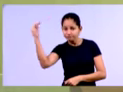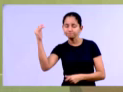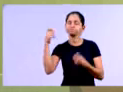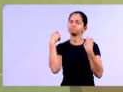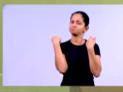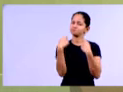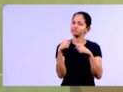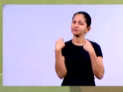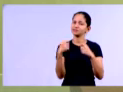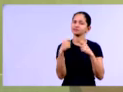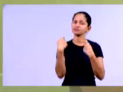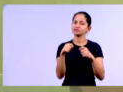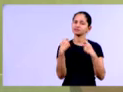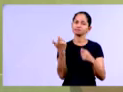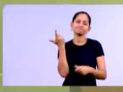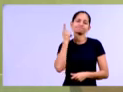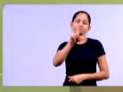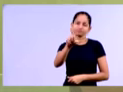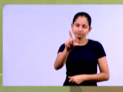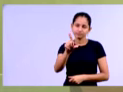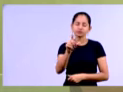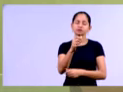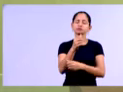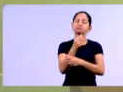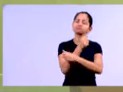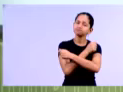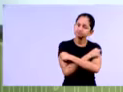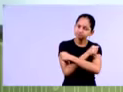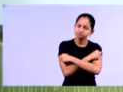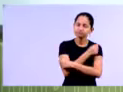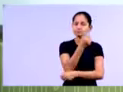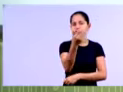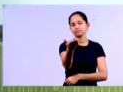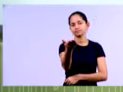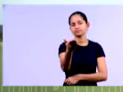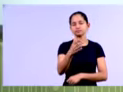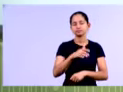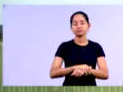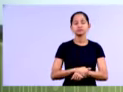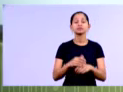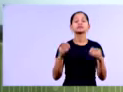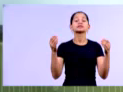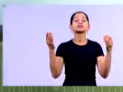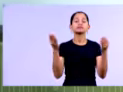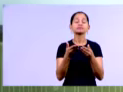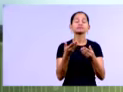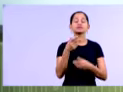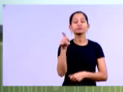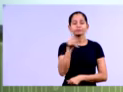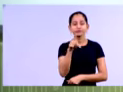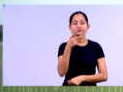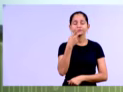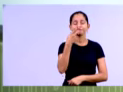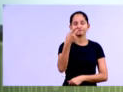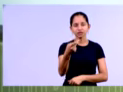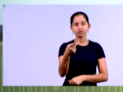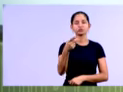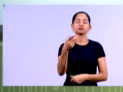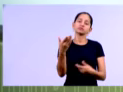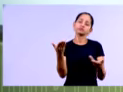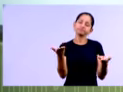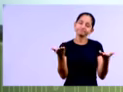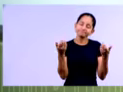a gente consegue chegar lá, tá certo? Um abraço, professor Kenney. Bem, gente, então, como o professor Kleber bem colocou, é